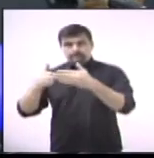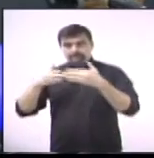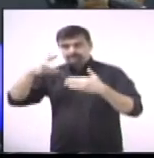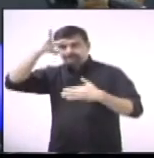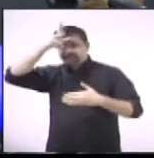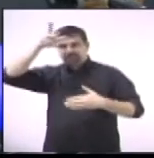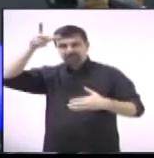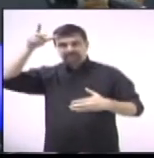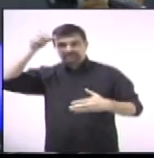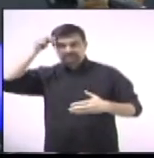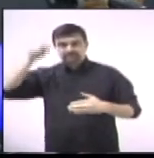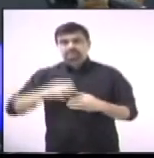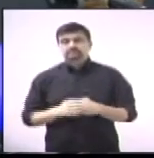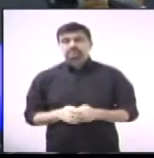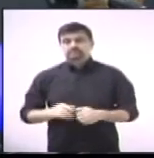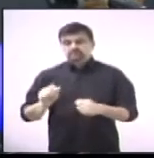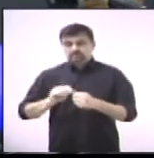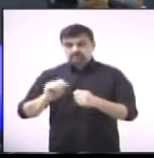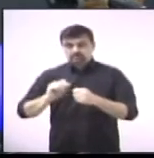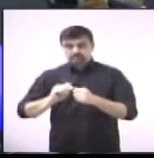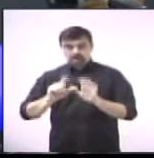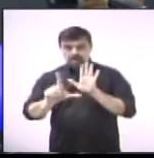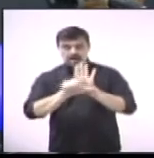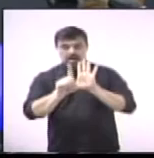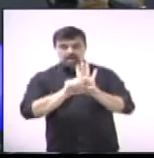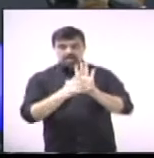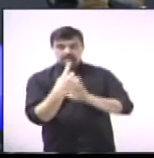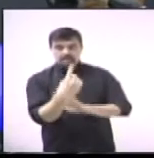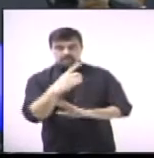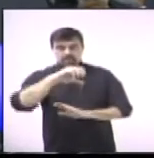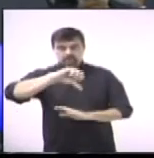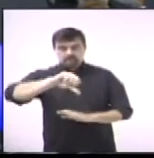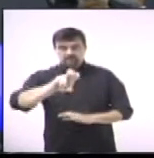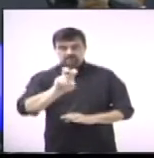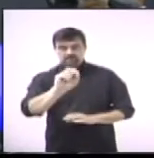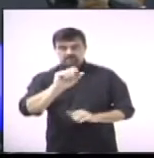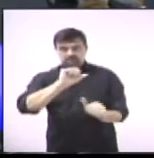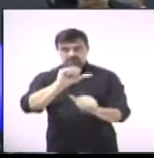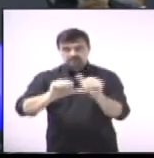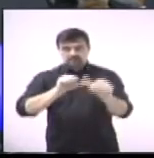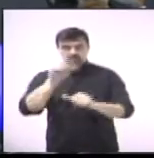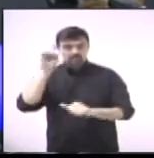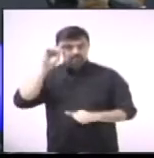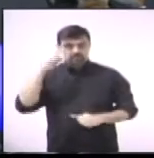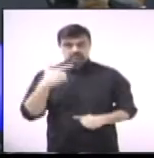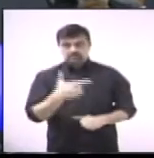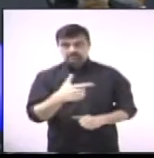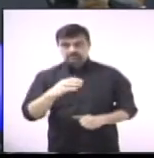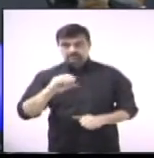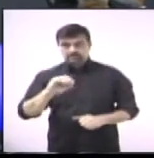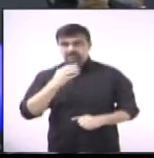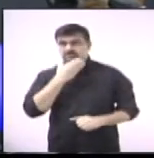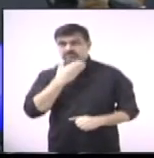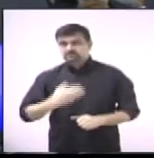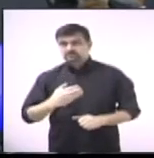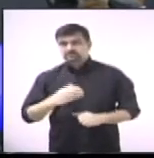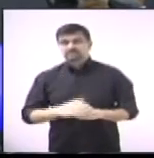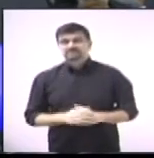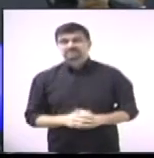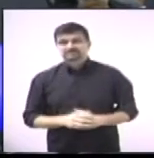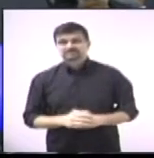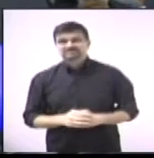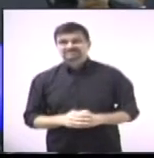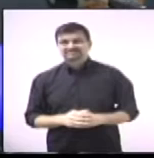alteração parcial da lei 1950 de 20 de dezembro de